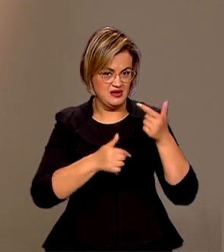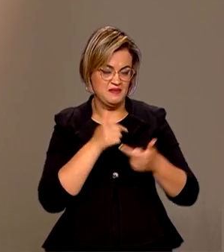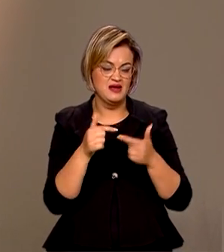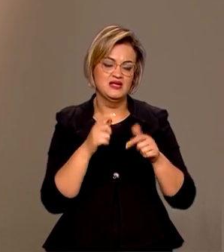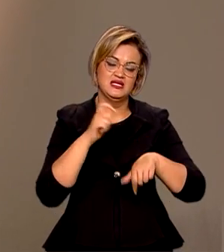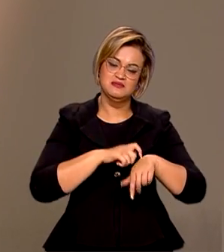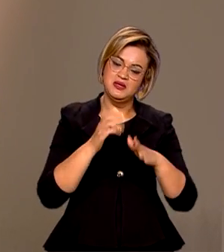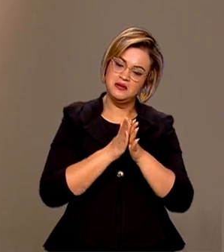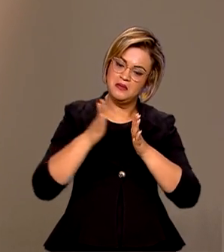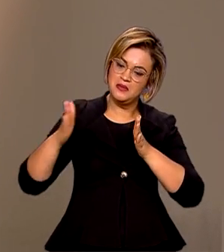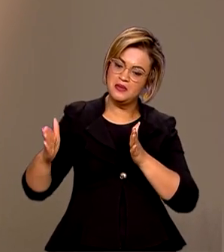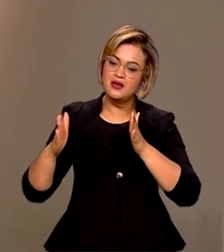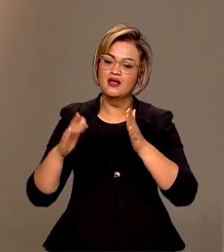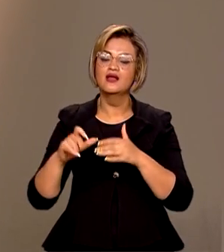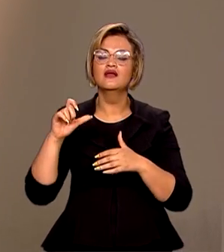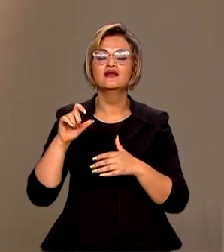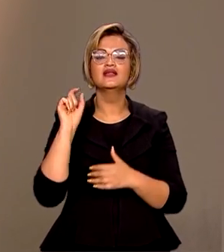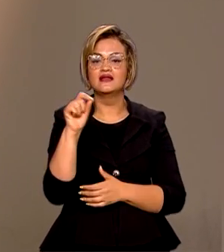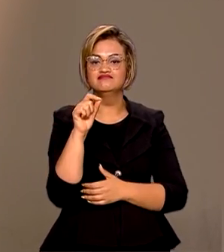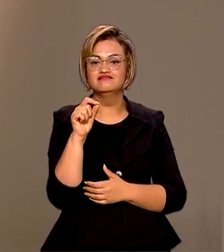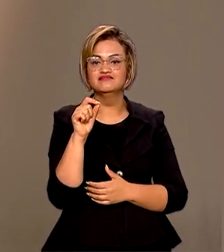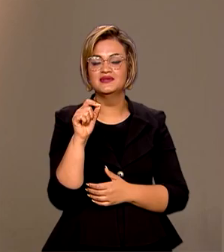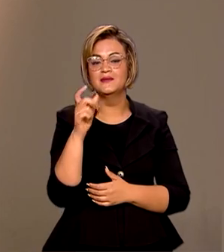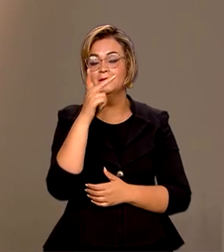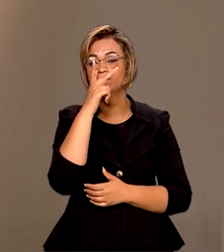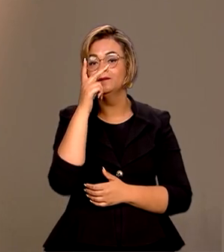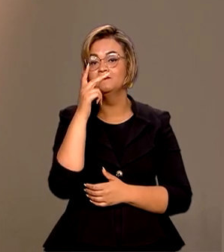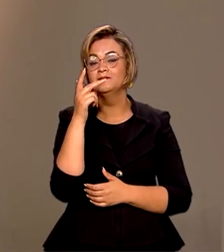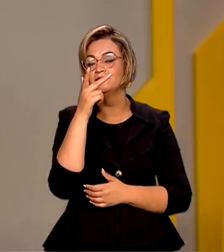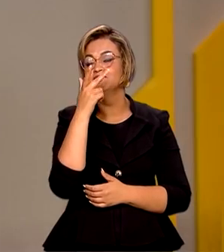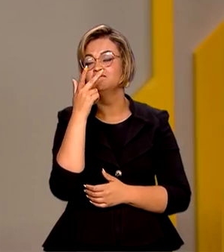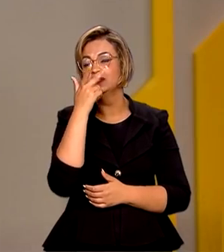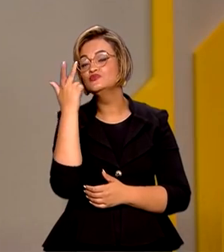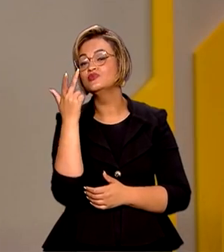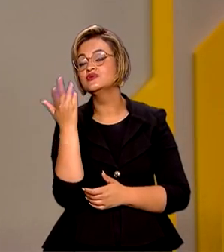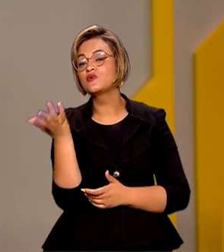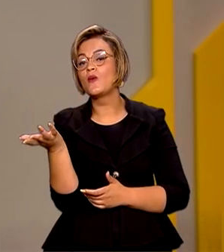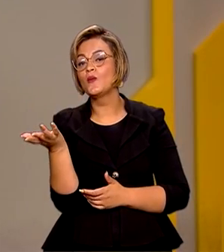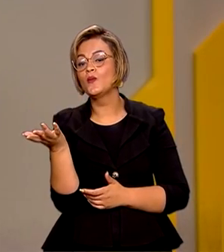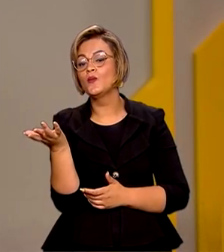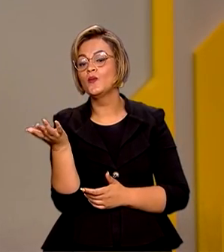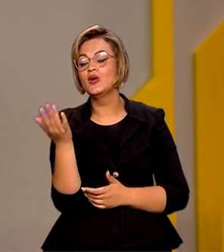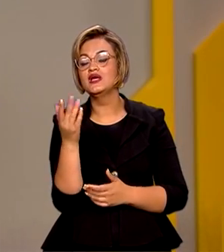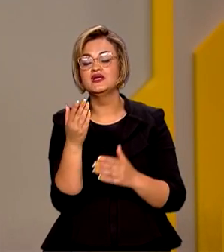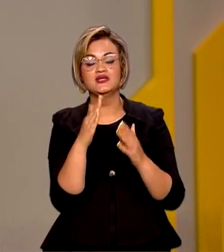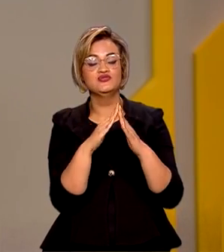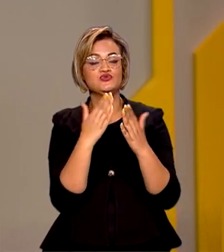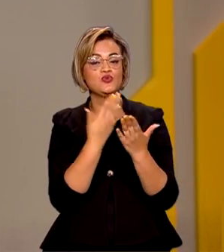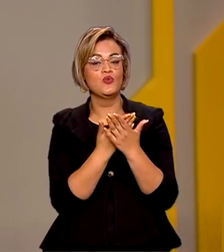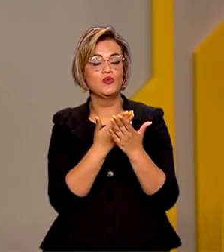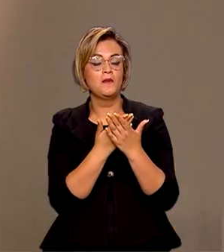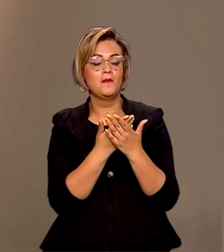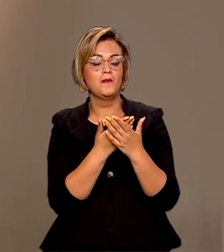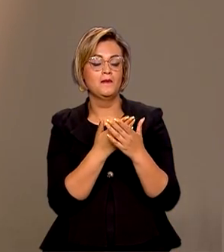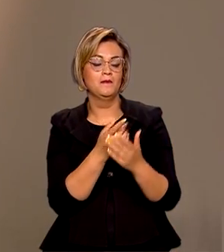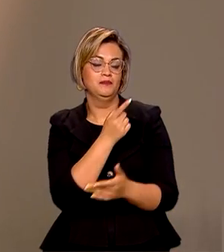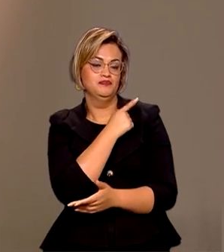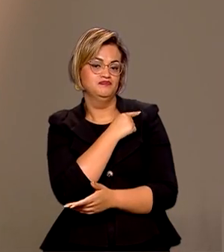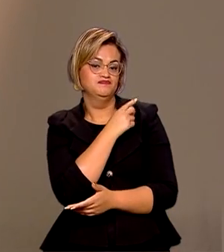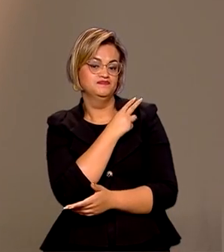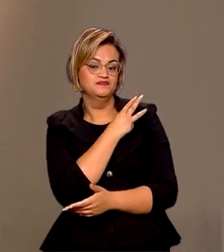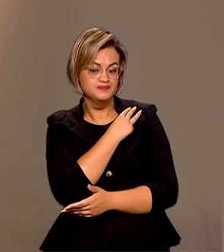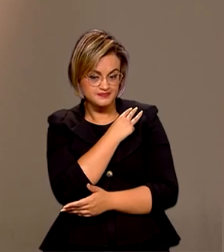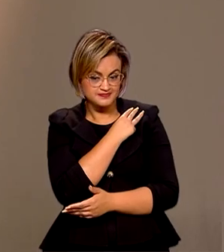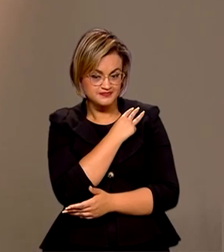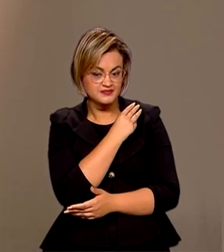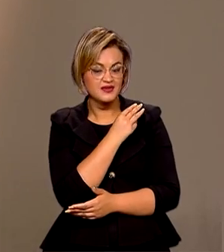esse período são pessoas que têm um nível de classe, de escolaridade, nível médio. Então, mostra a